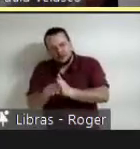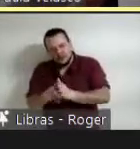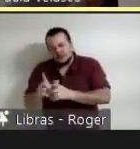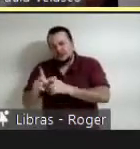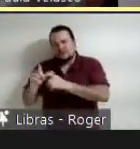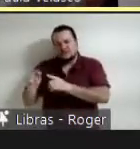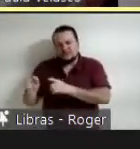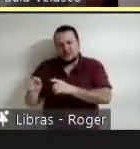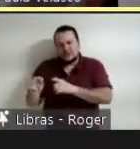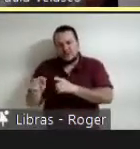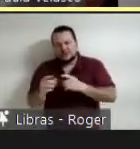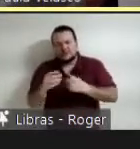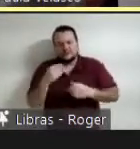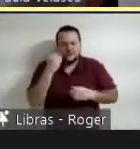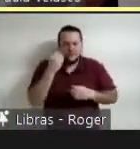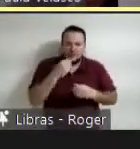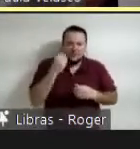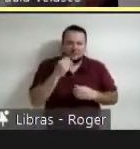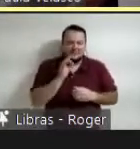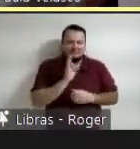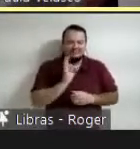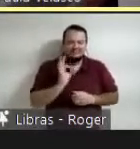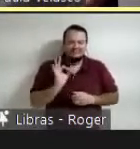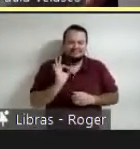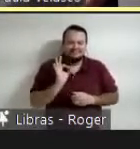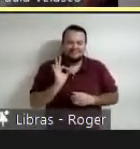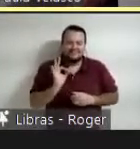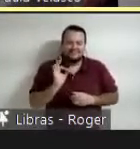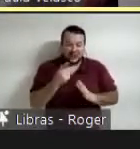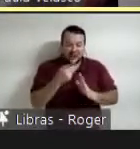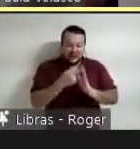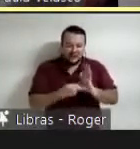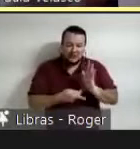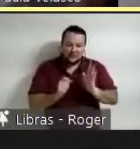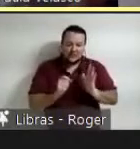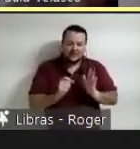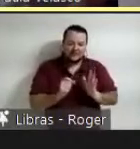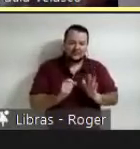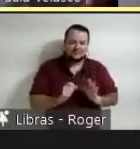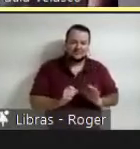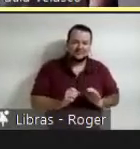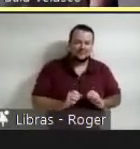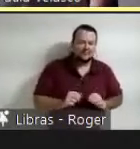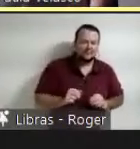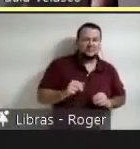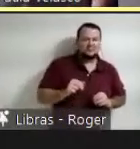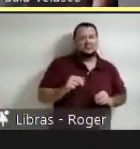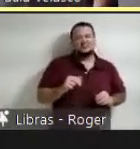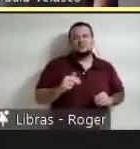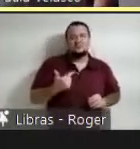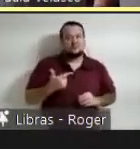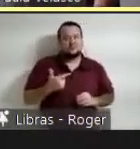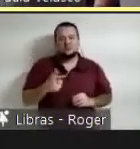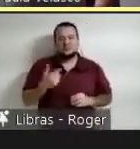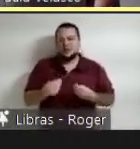Lamentablemente, este projeto não se foi construído, não houve a visão para